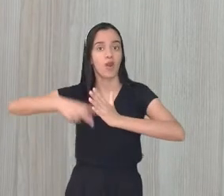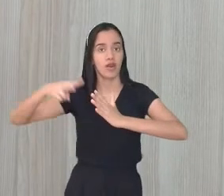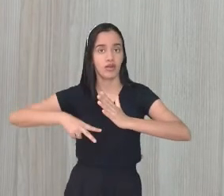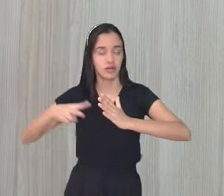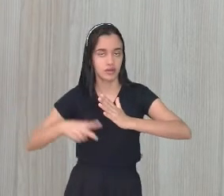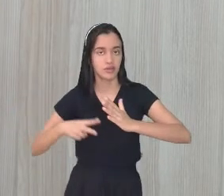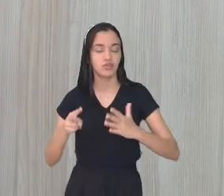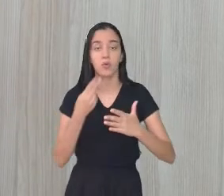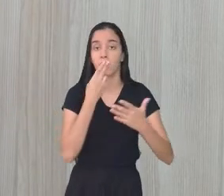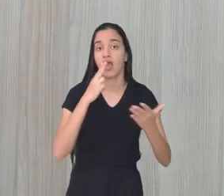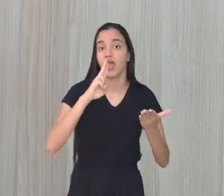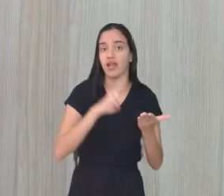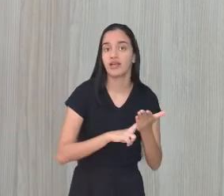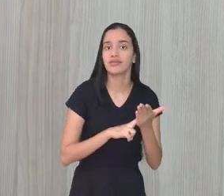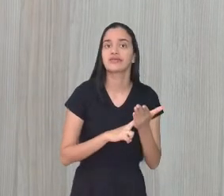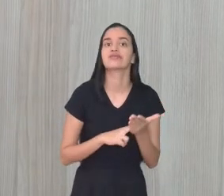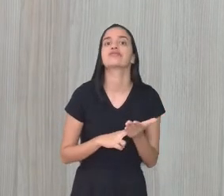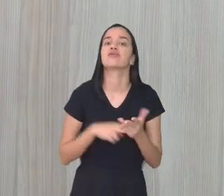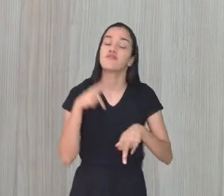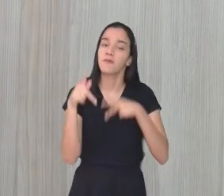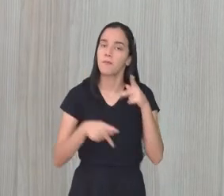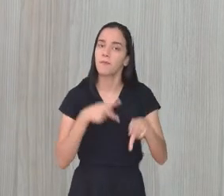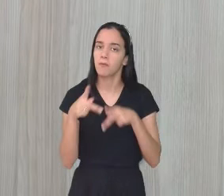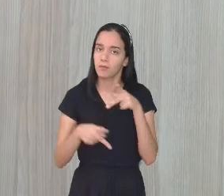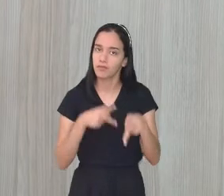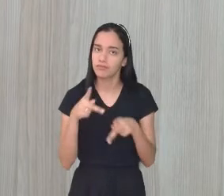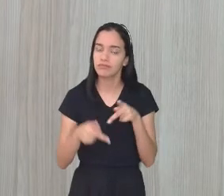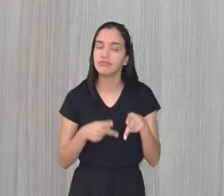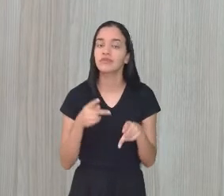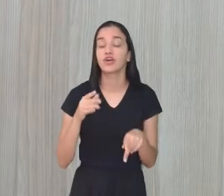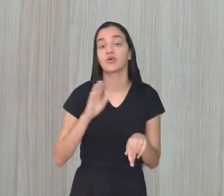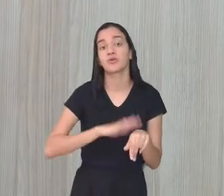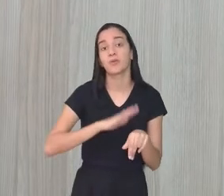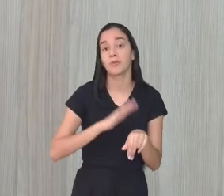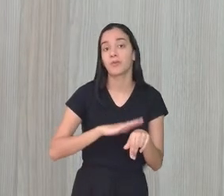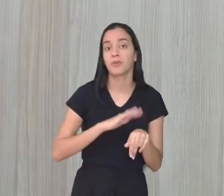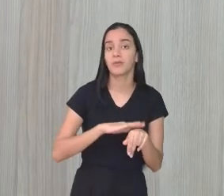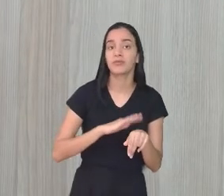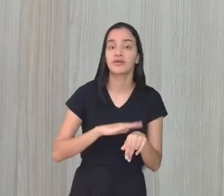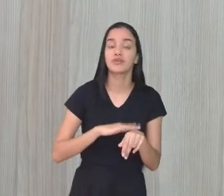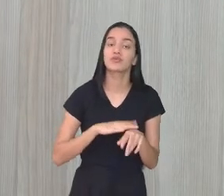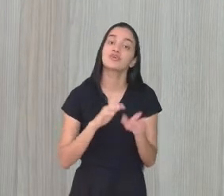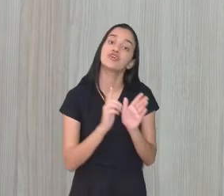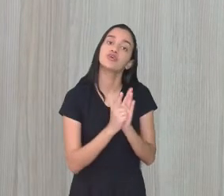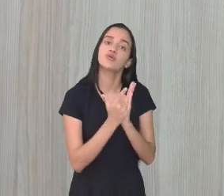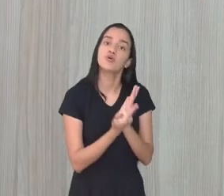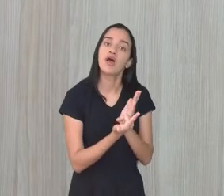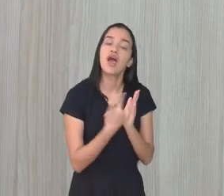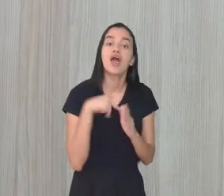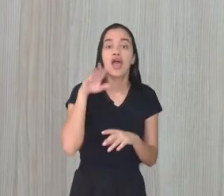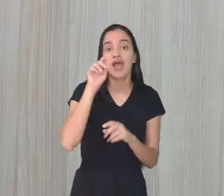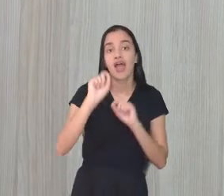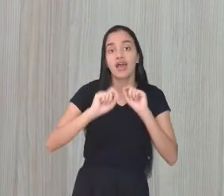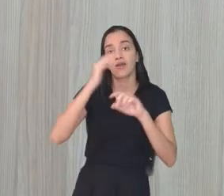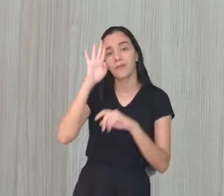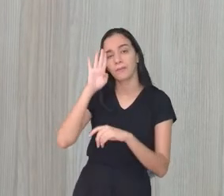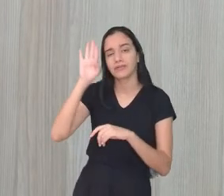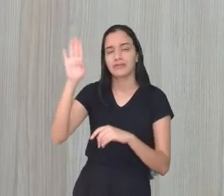assim, a carta do leitor foi muito popular no momento em que os jornais, eles eram principalmente